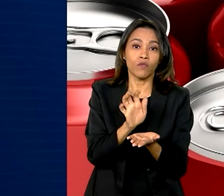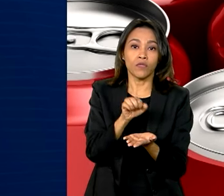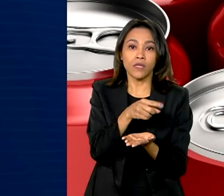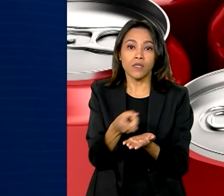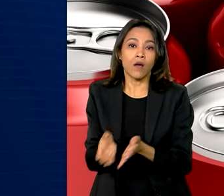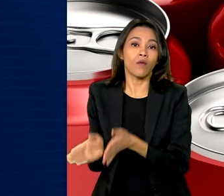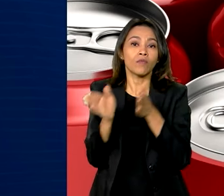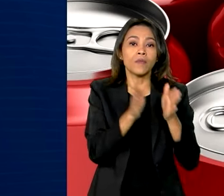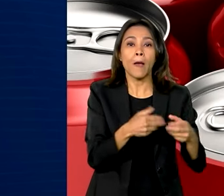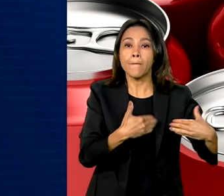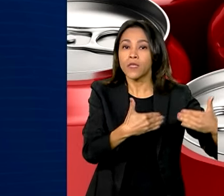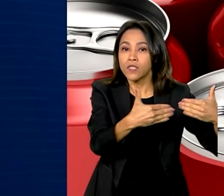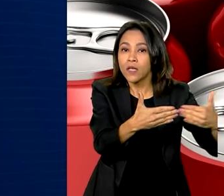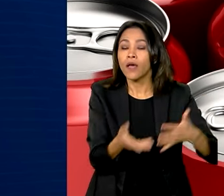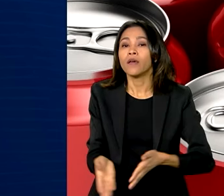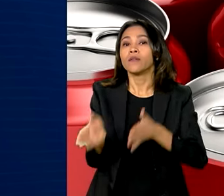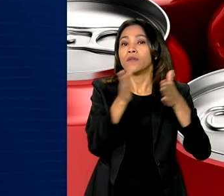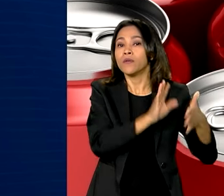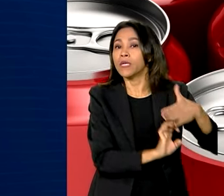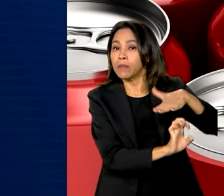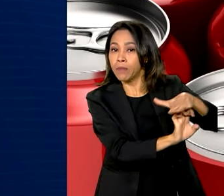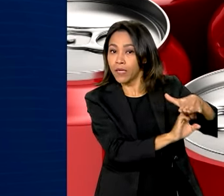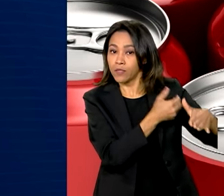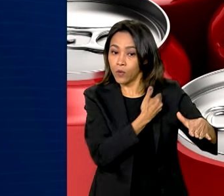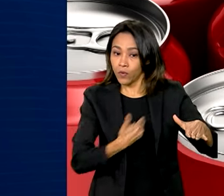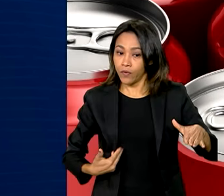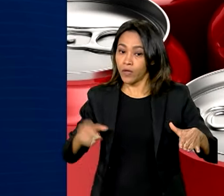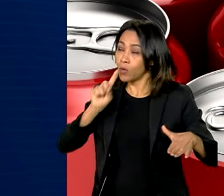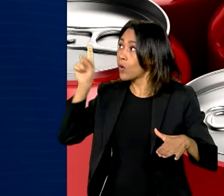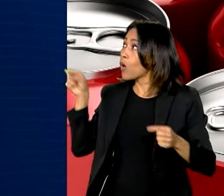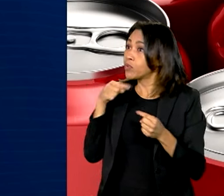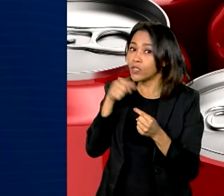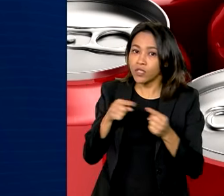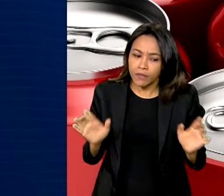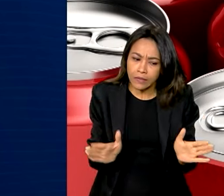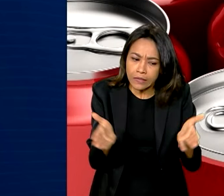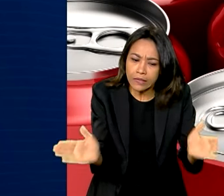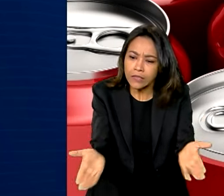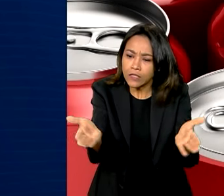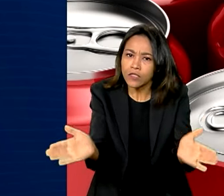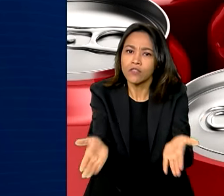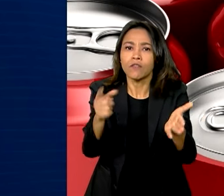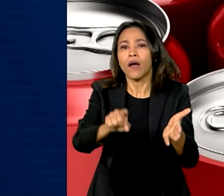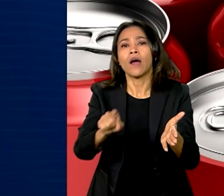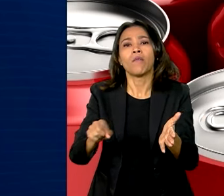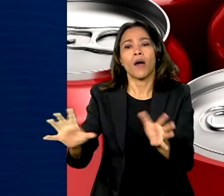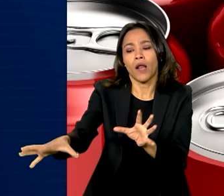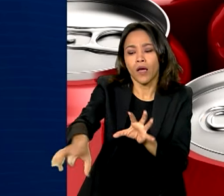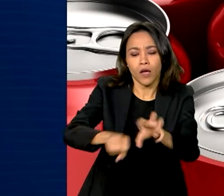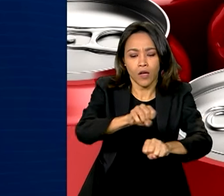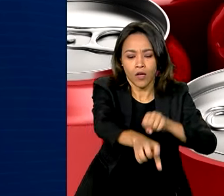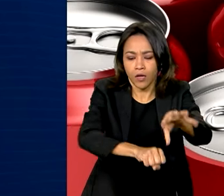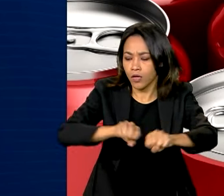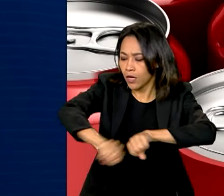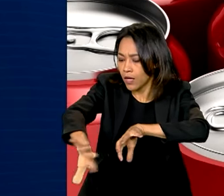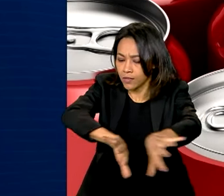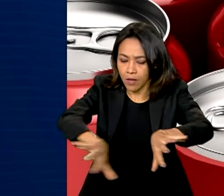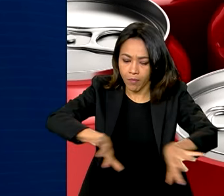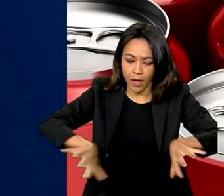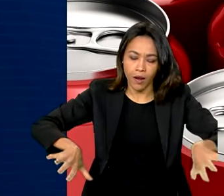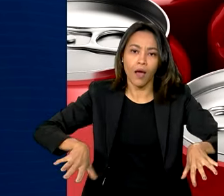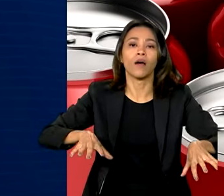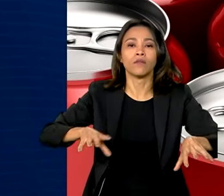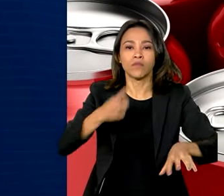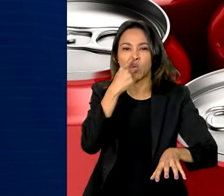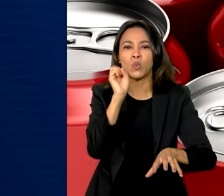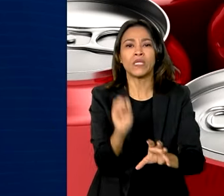estatais e tem o objetivo de ampliar a participação dessas organizações na coleta seletiva e logística reversa.